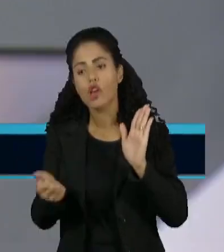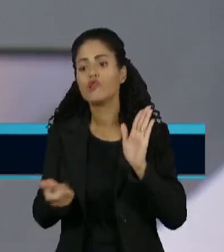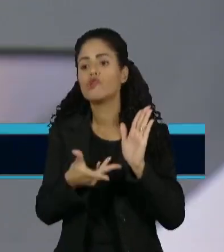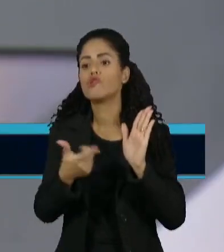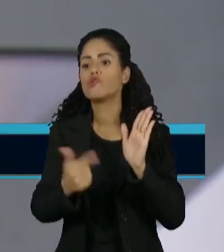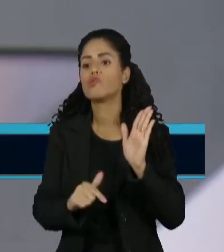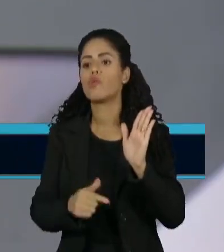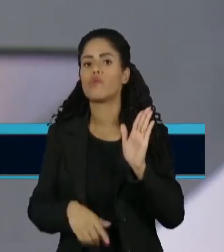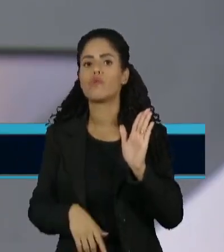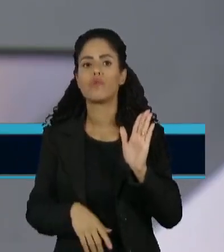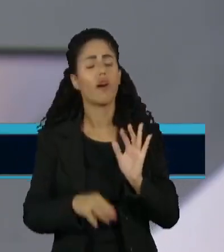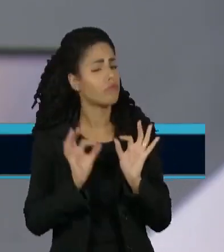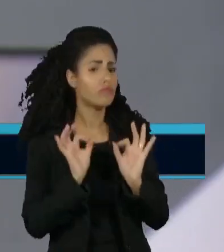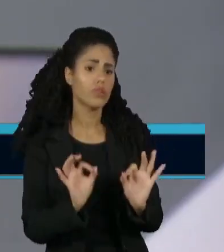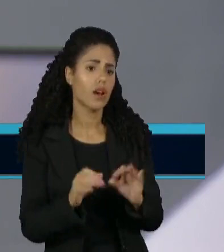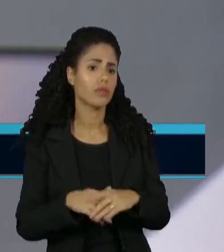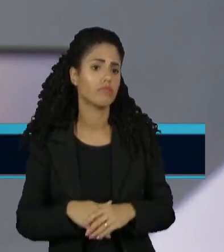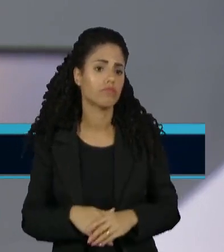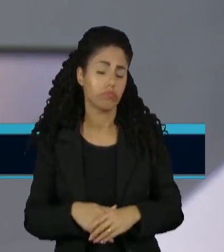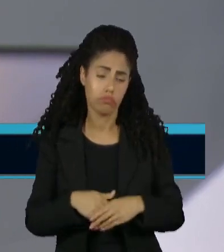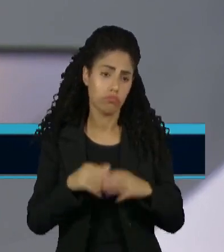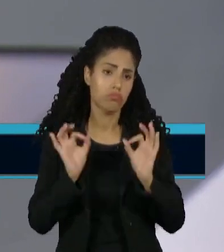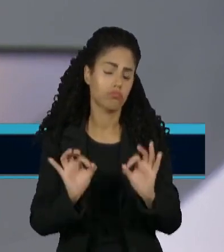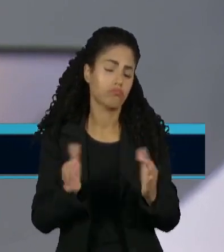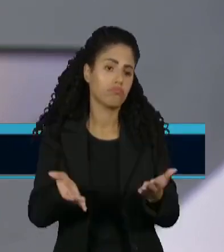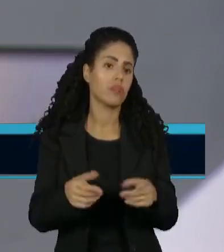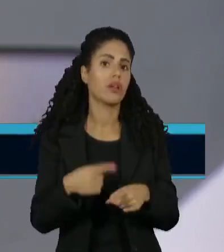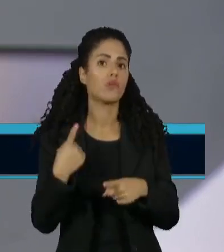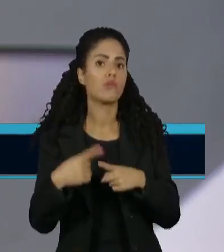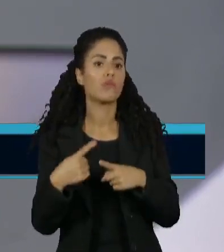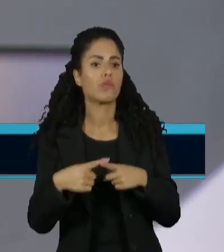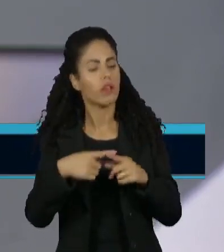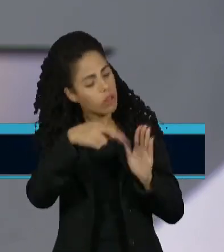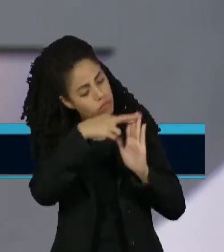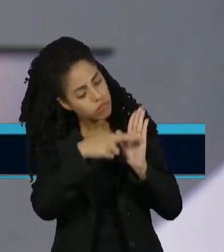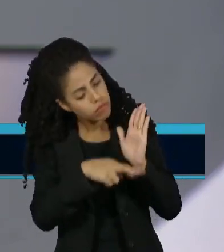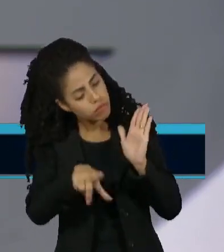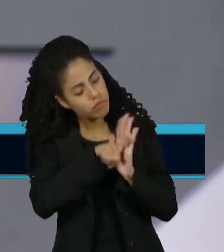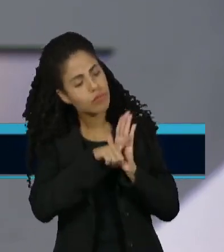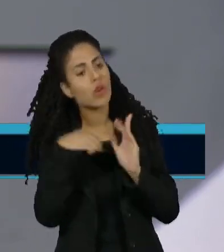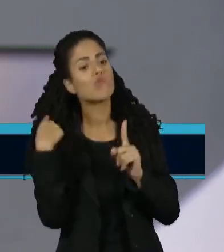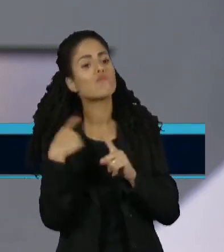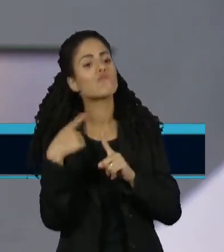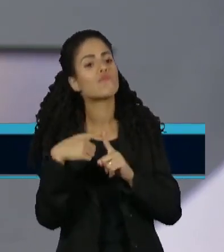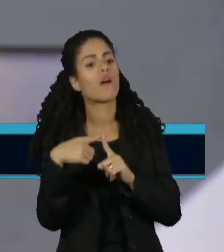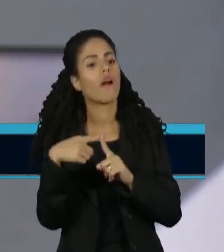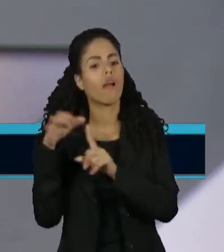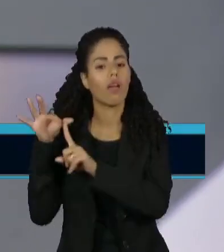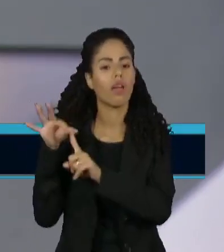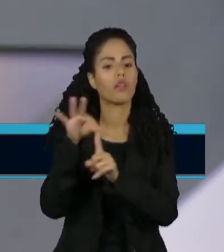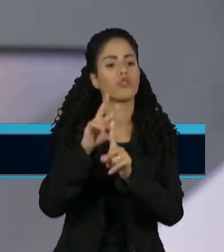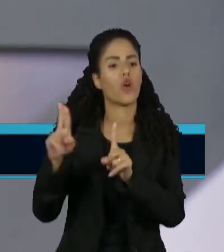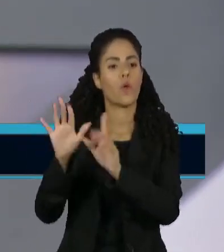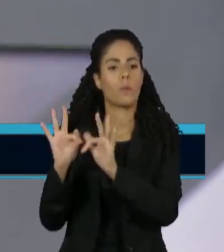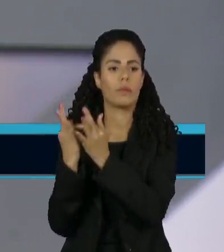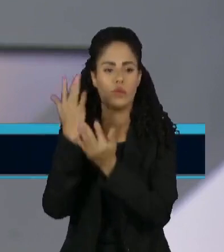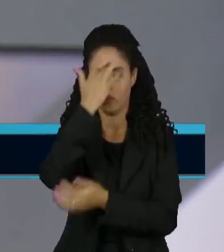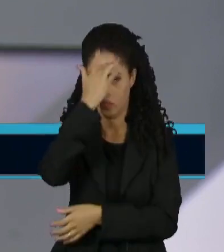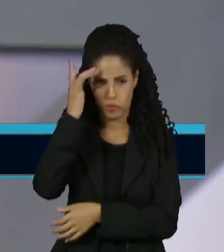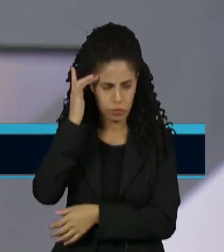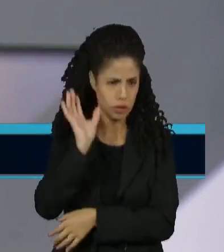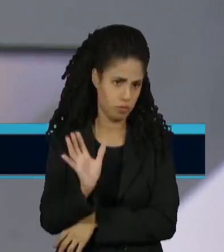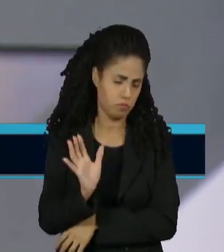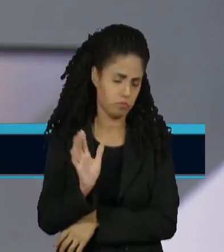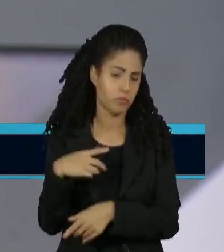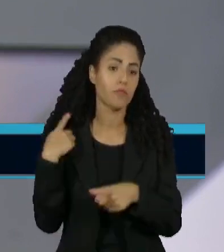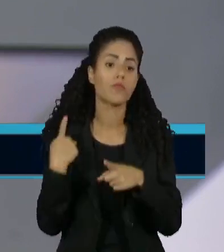Não, ela é correta. Esse caso não contraria a do nepotismo. Esse caso, no meu ponto de vista, eu acho